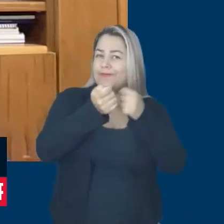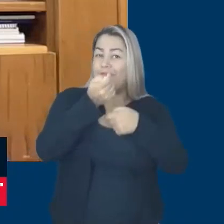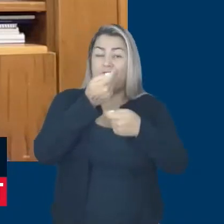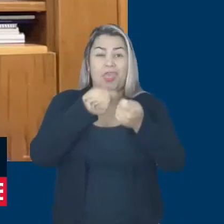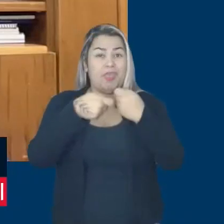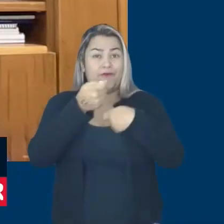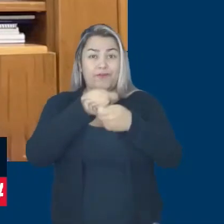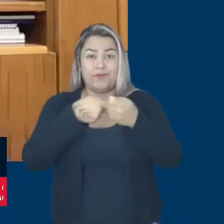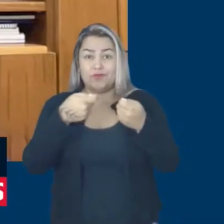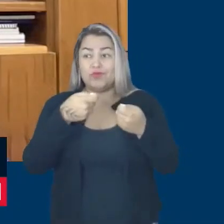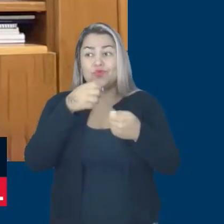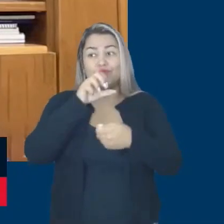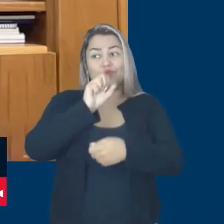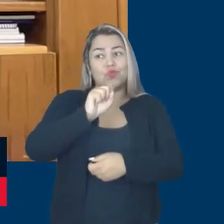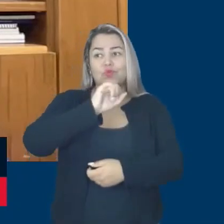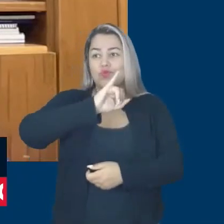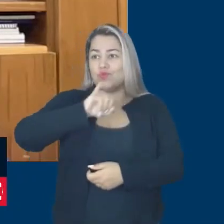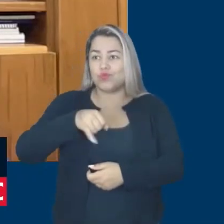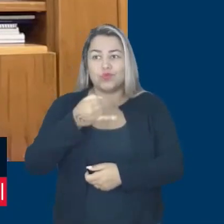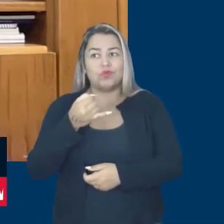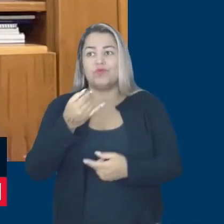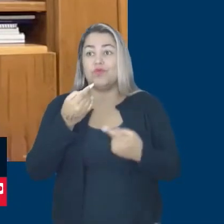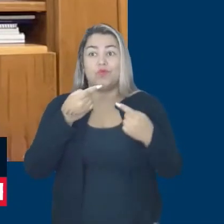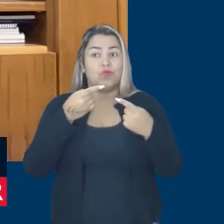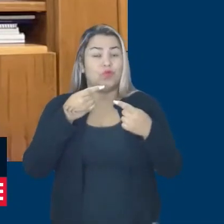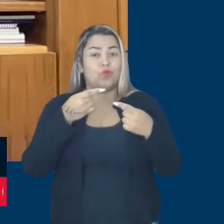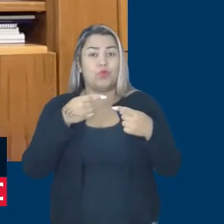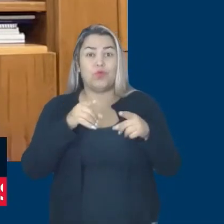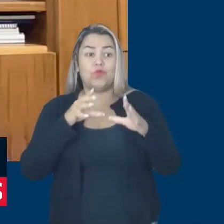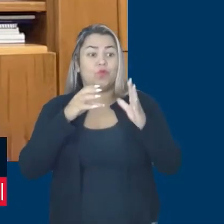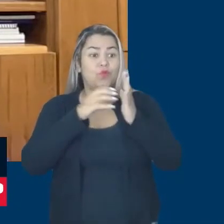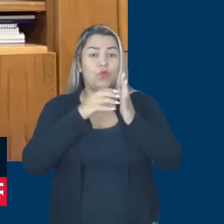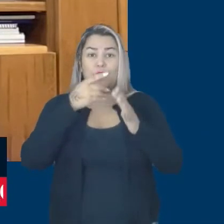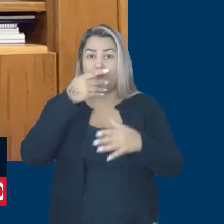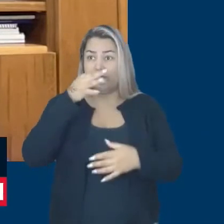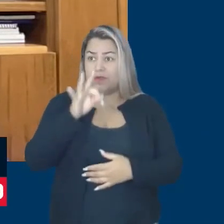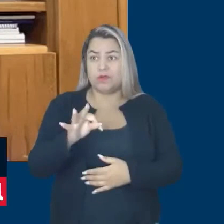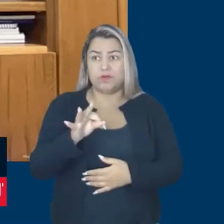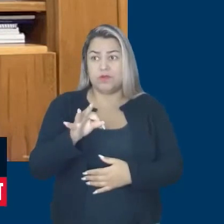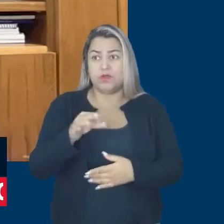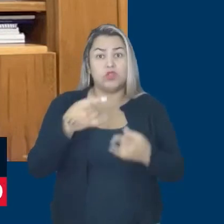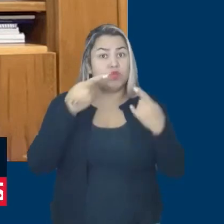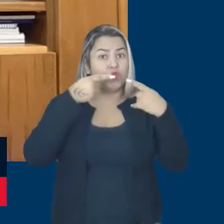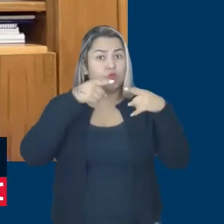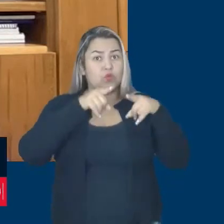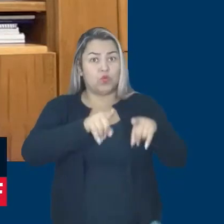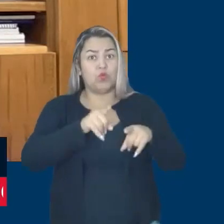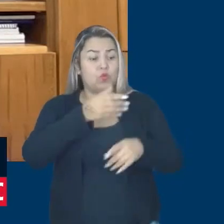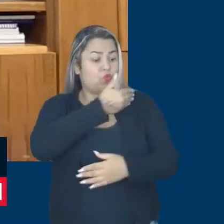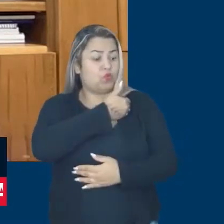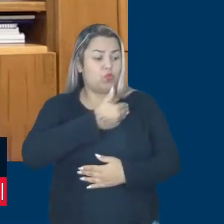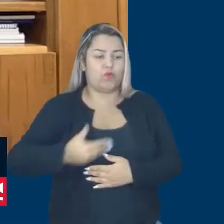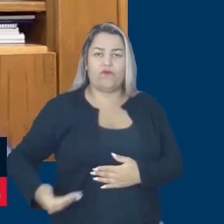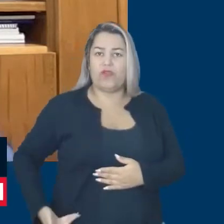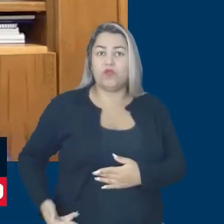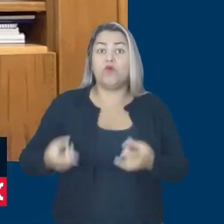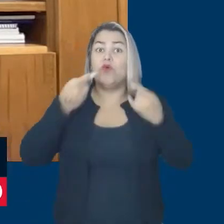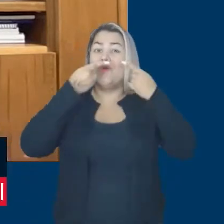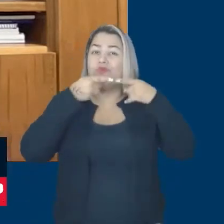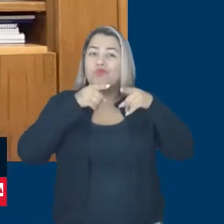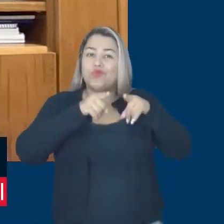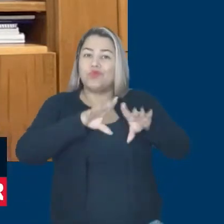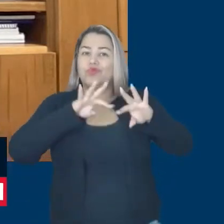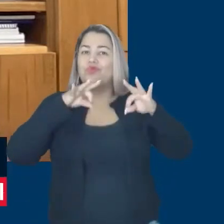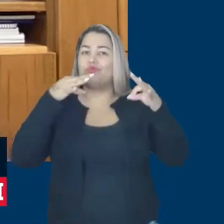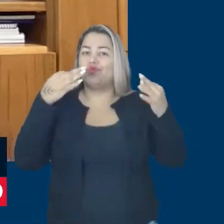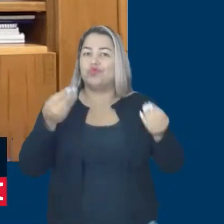Os atos do dia 8 de janeiro não foi contra o PT. Os atos do dia 8 de janeiro não foi contra um governo. Foi contra todo o